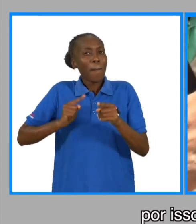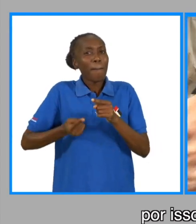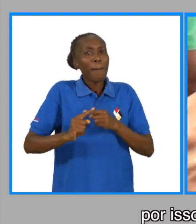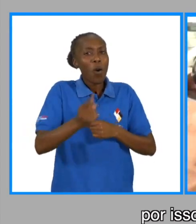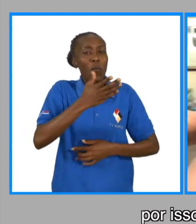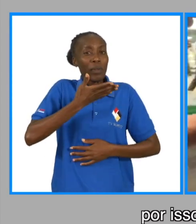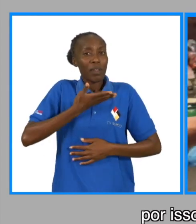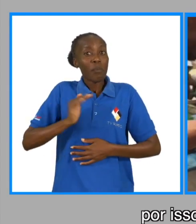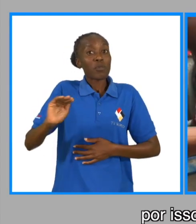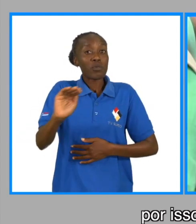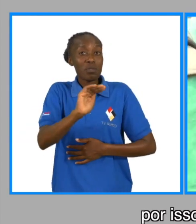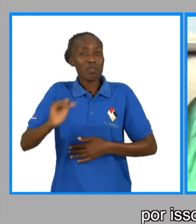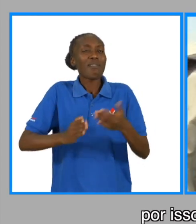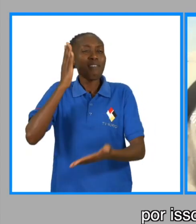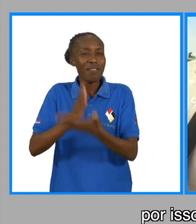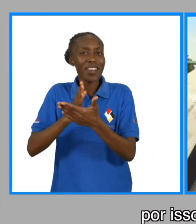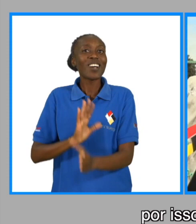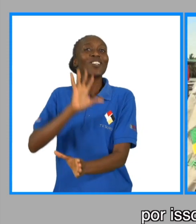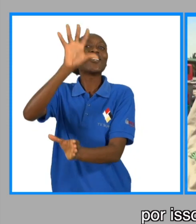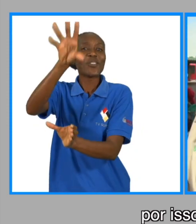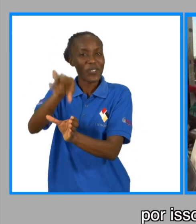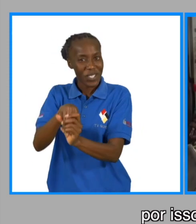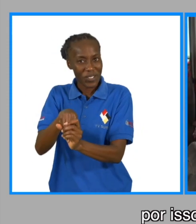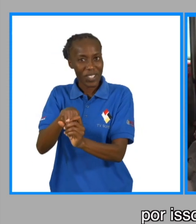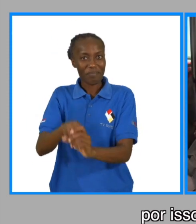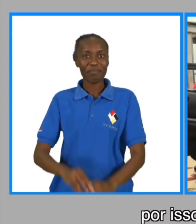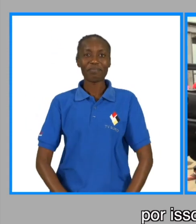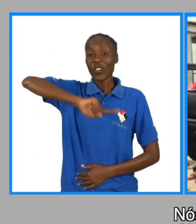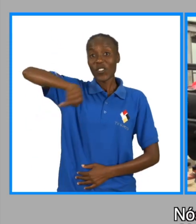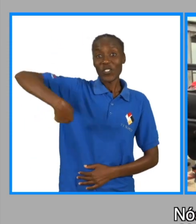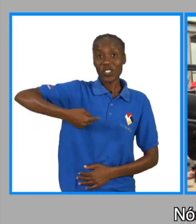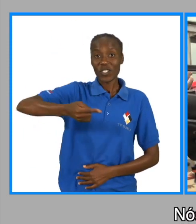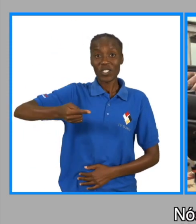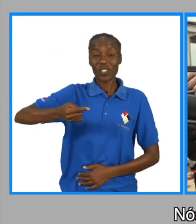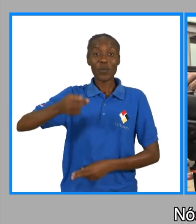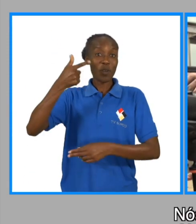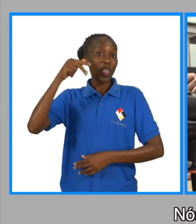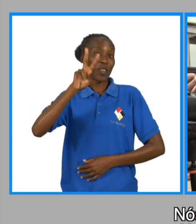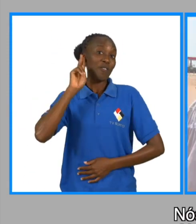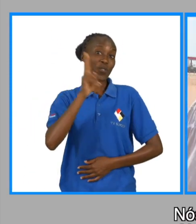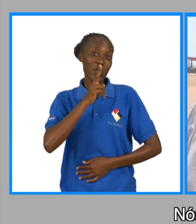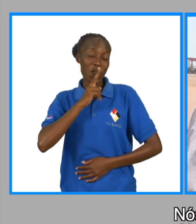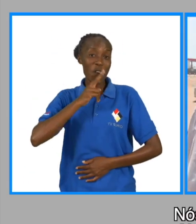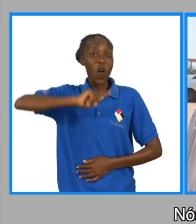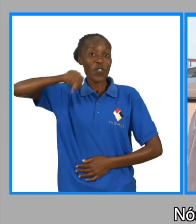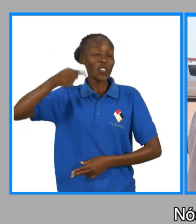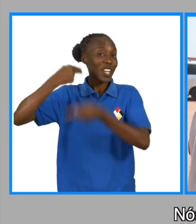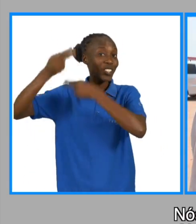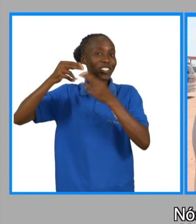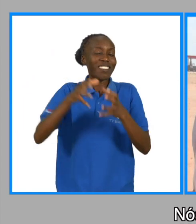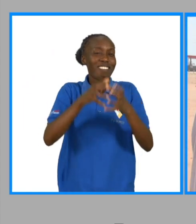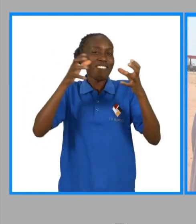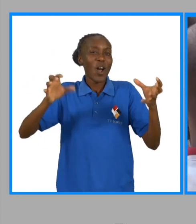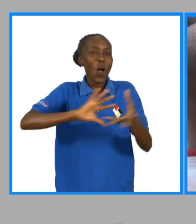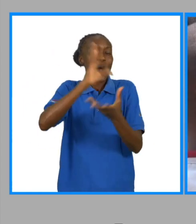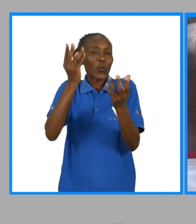longe. Queremos uma sociedade verdadeiramente inclusiva. Nós somos a TV Surdo. Nossa história é